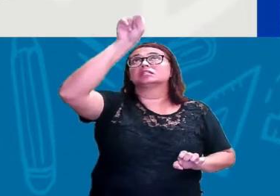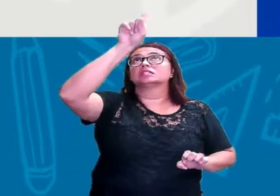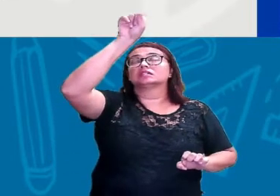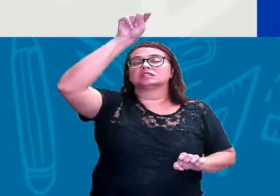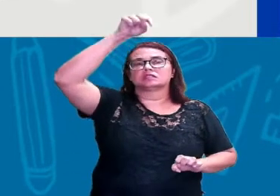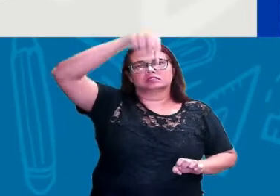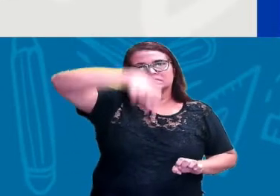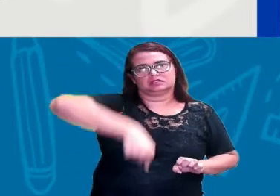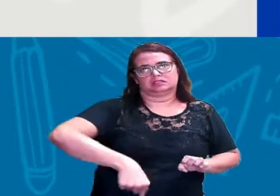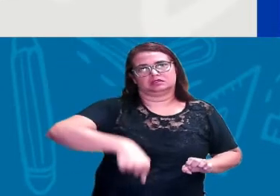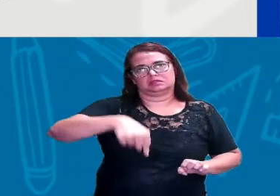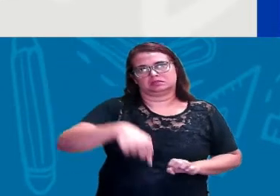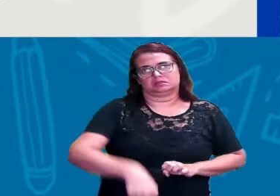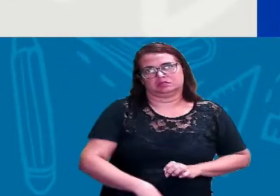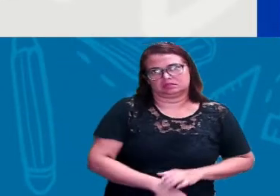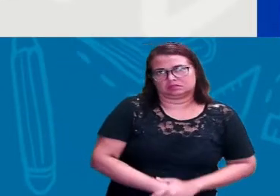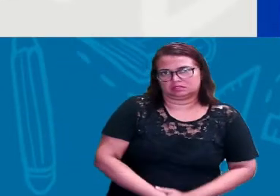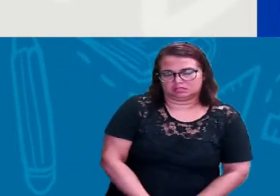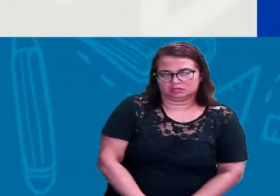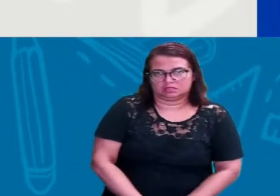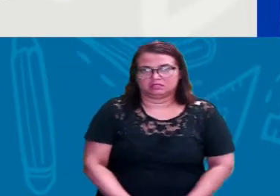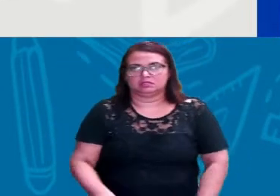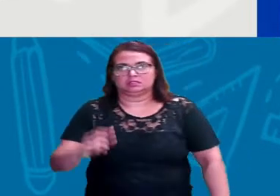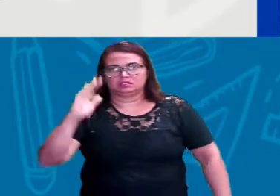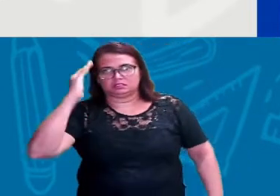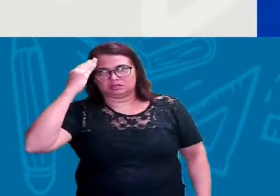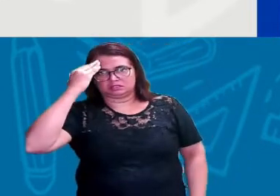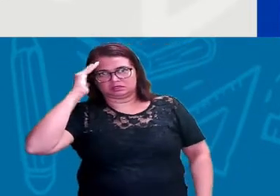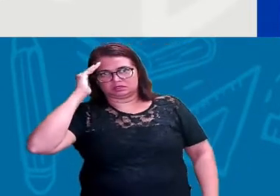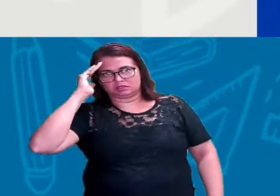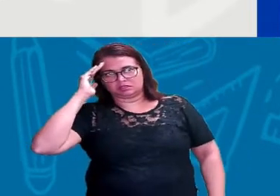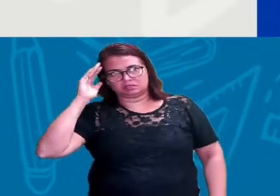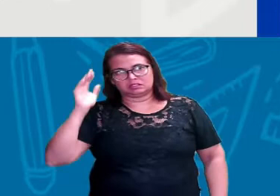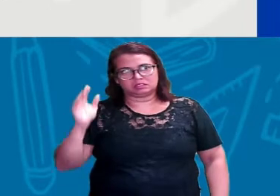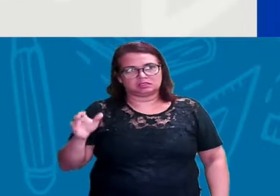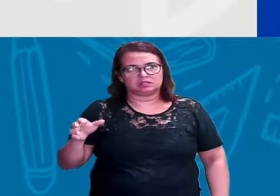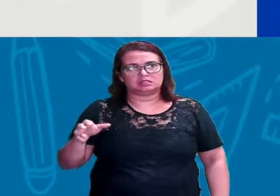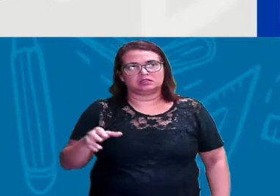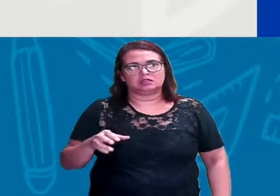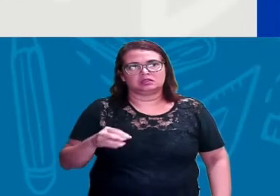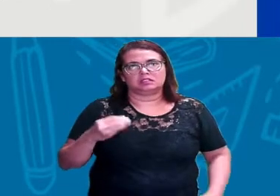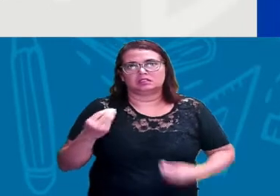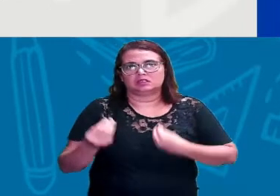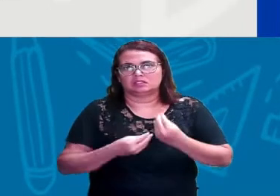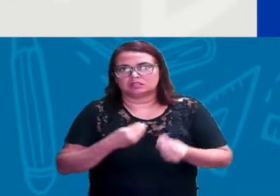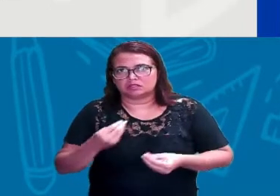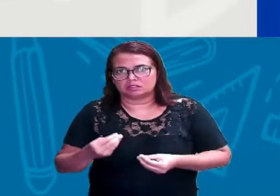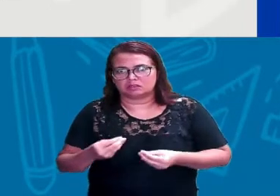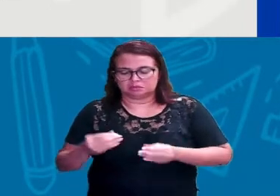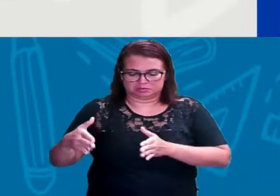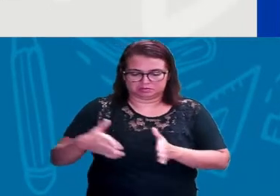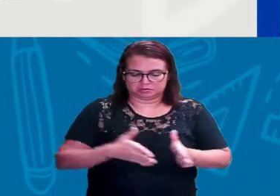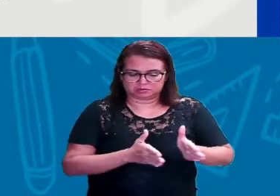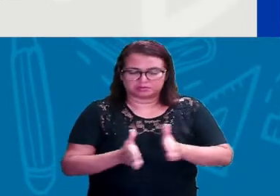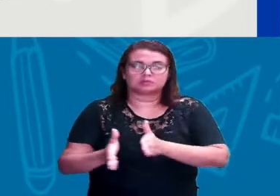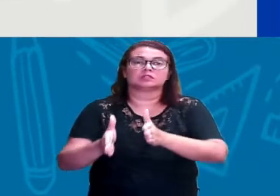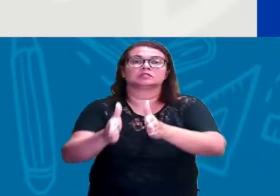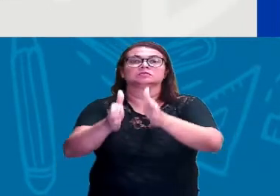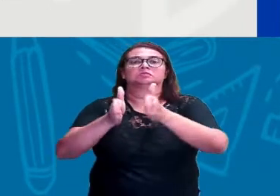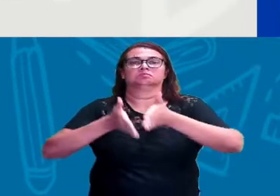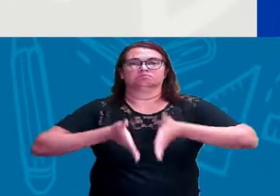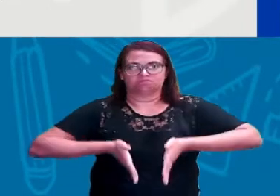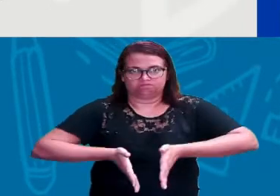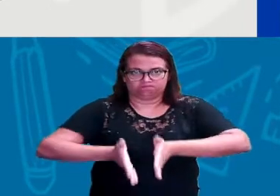e embaixo. Ok? Deu para entender? Pronto, isso aí é a questão da trajetória. Que é